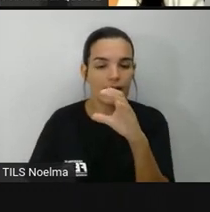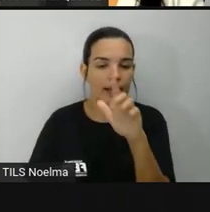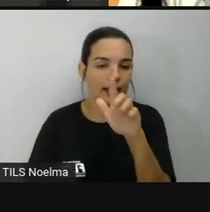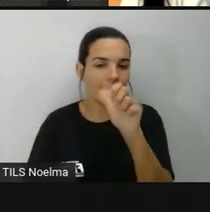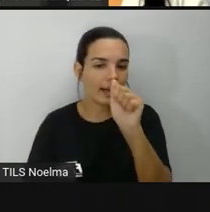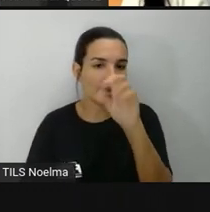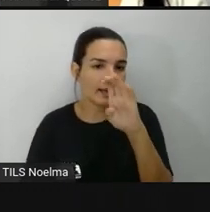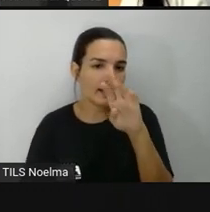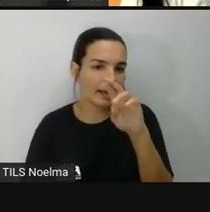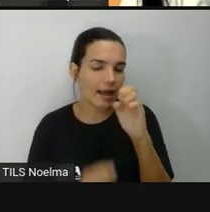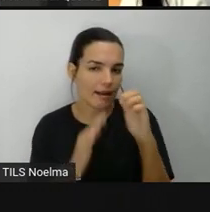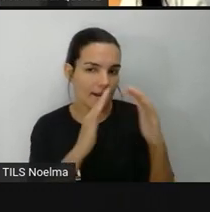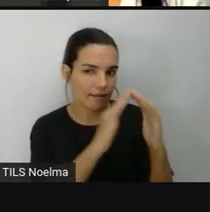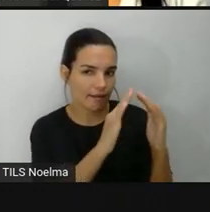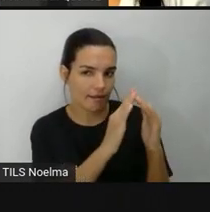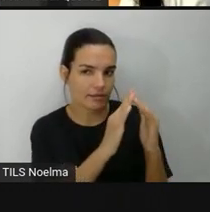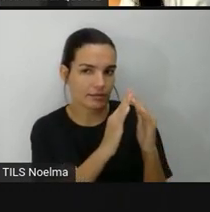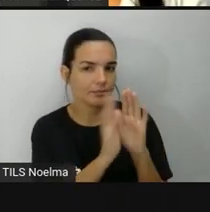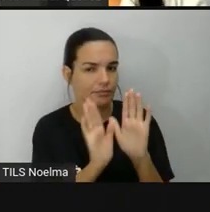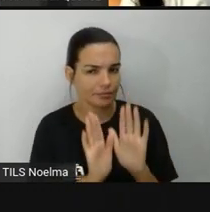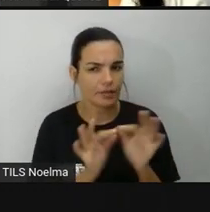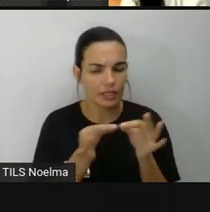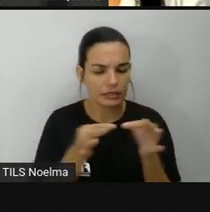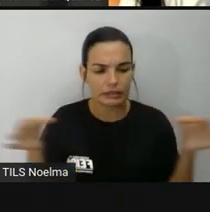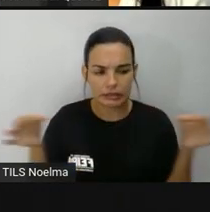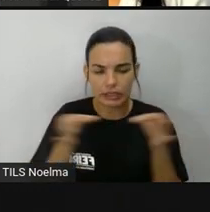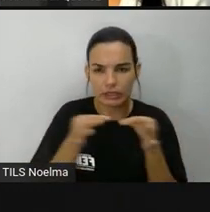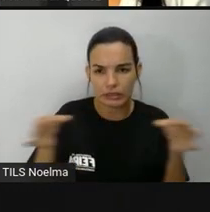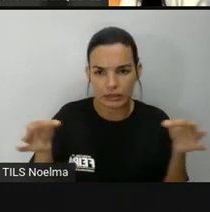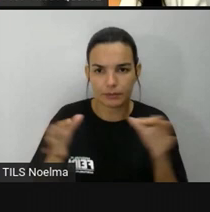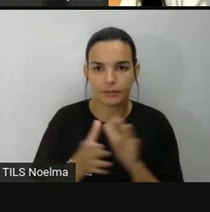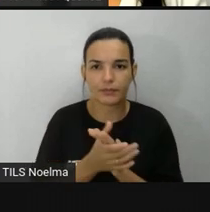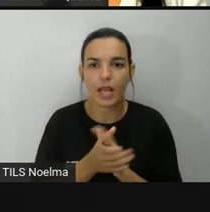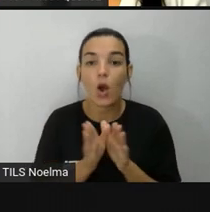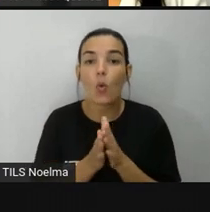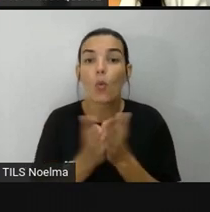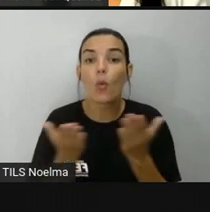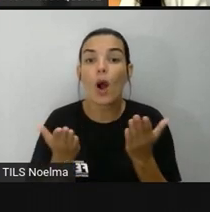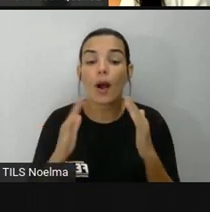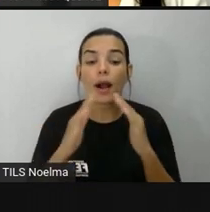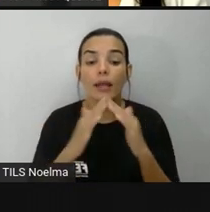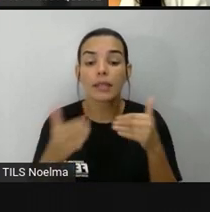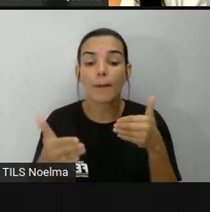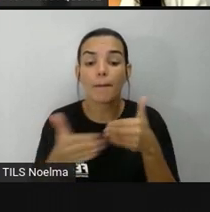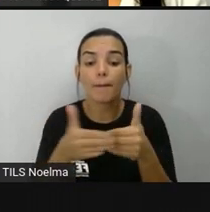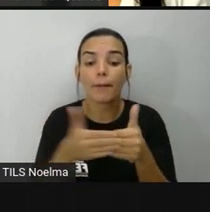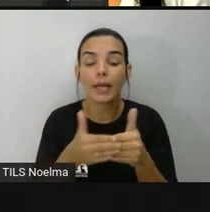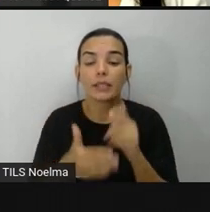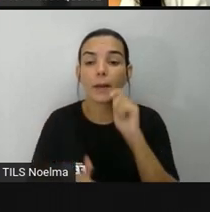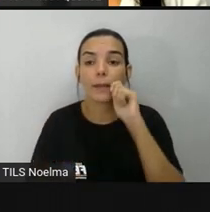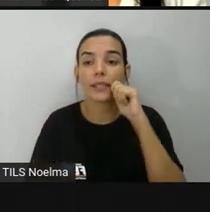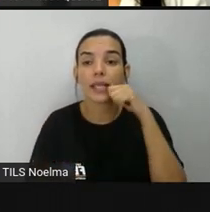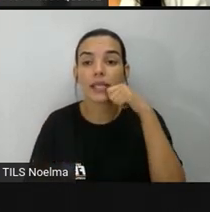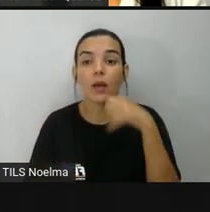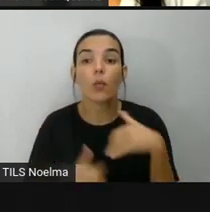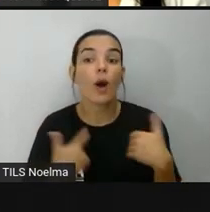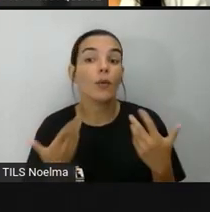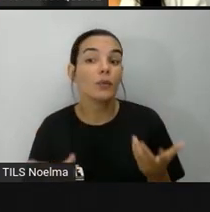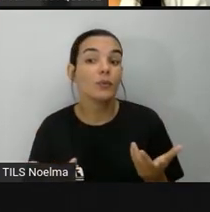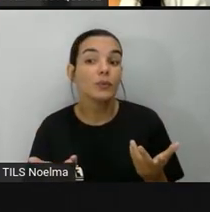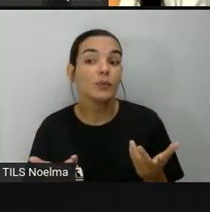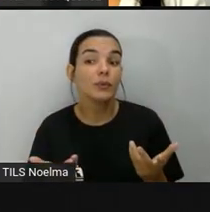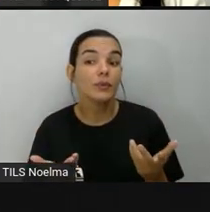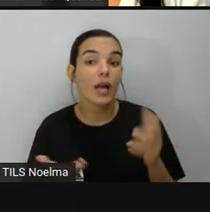casa de Clara é 365 metros. Qual a casa mais próxima da padaria? Qual é?